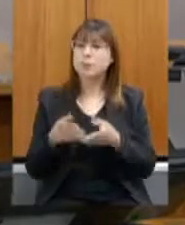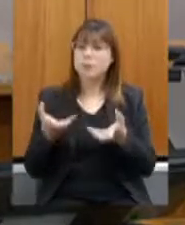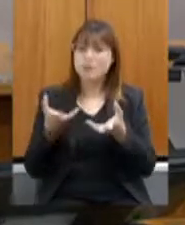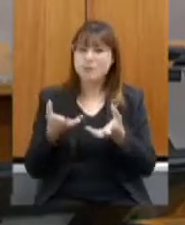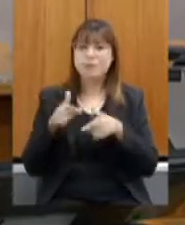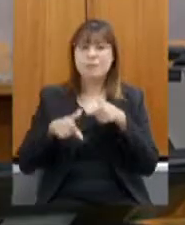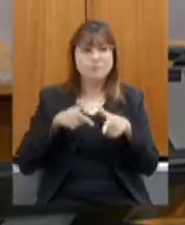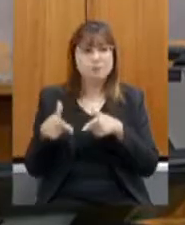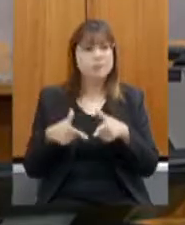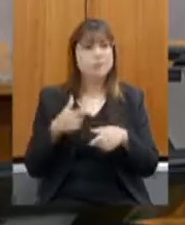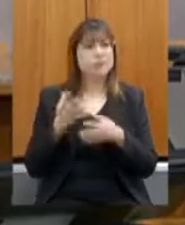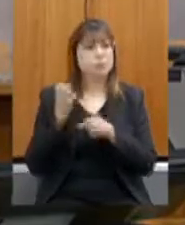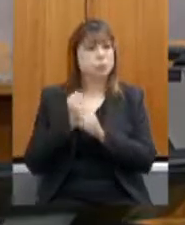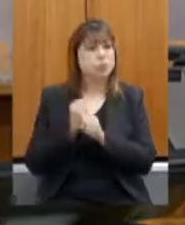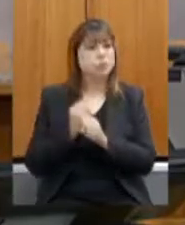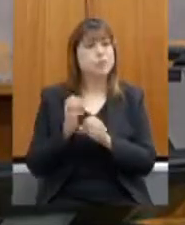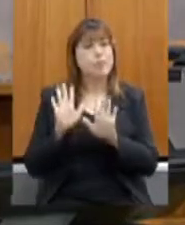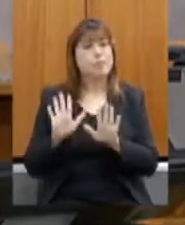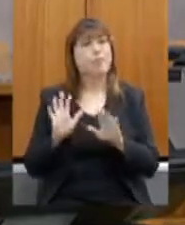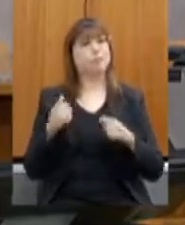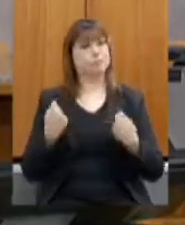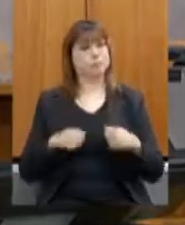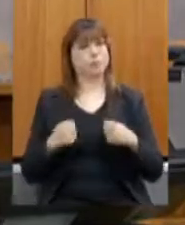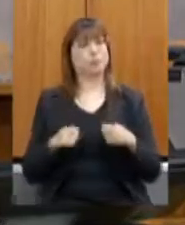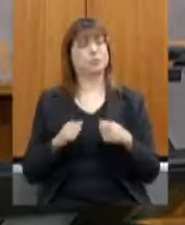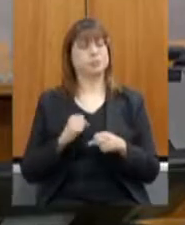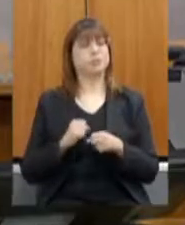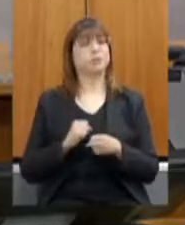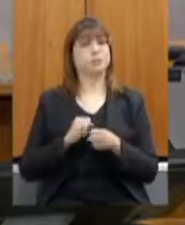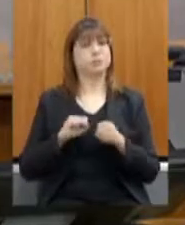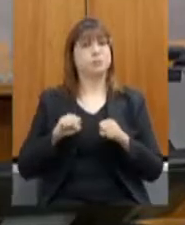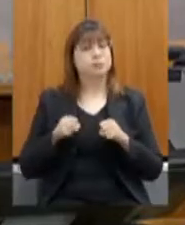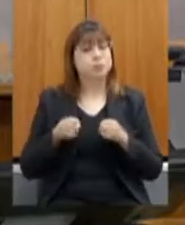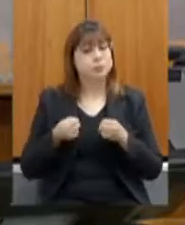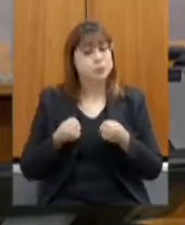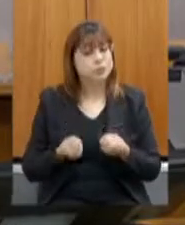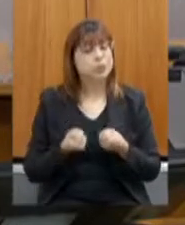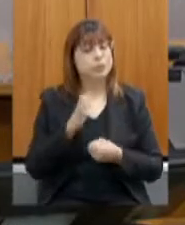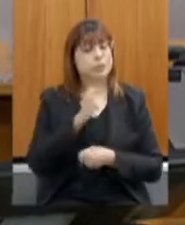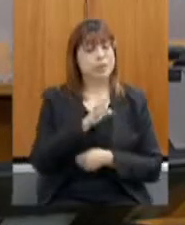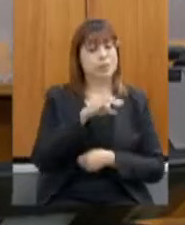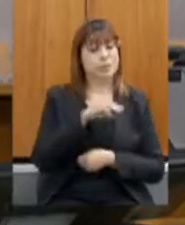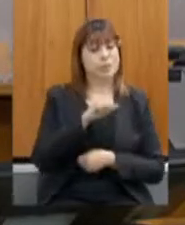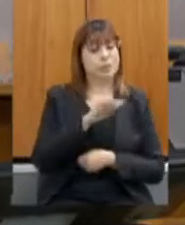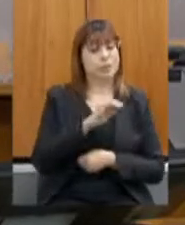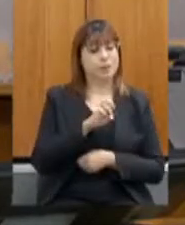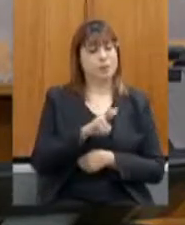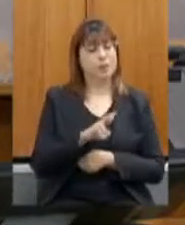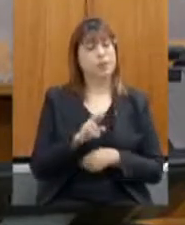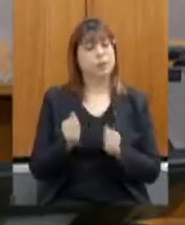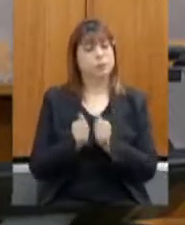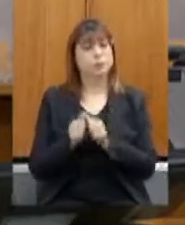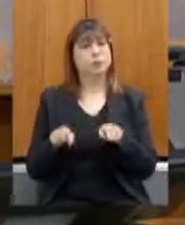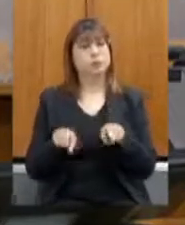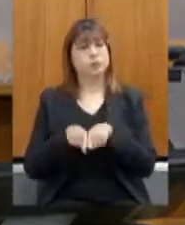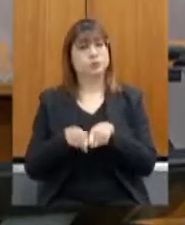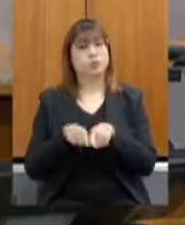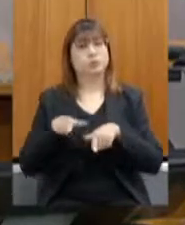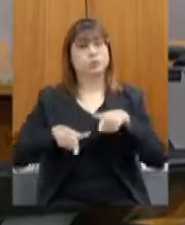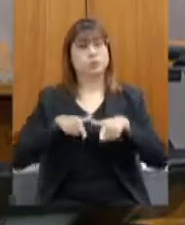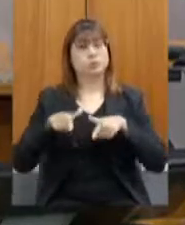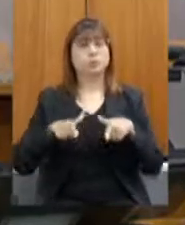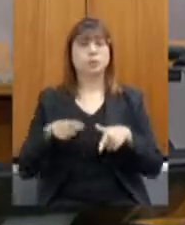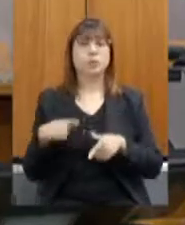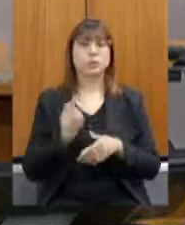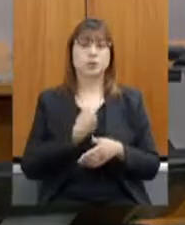realmente de um esforço um pouco a mais junto à EMATER, que a gente precisa realmente fazer com